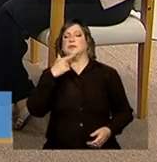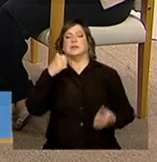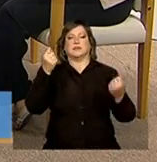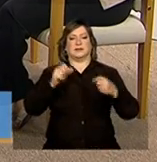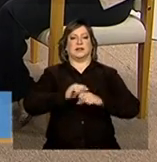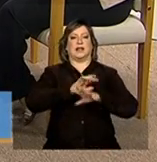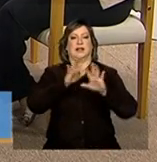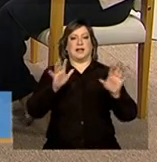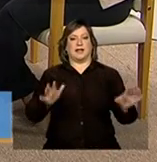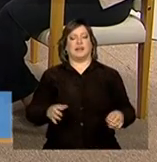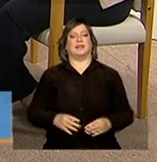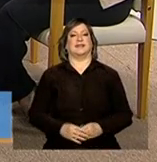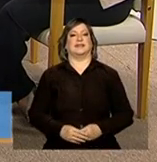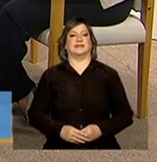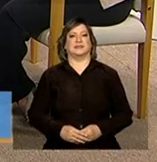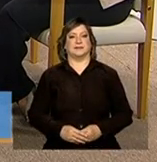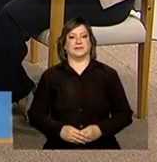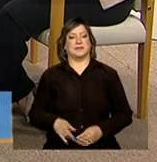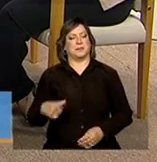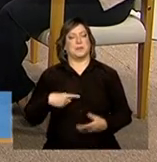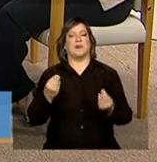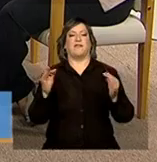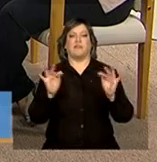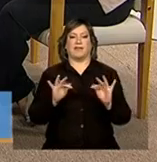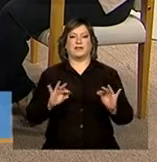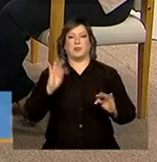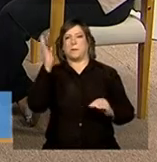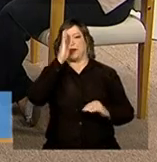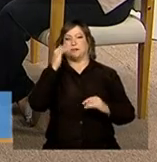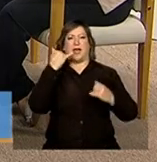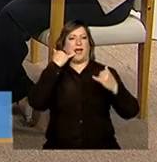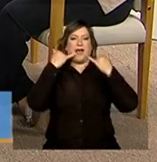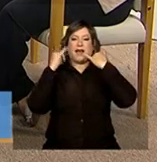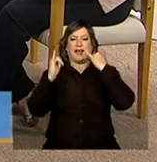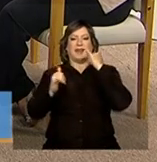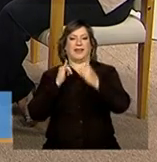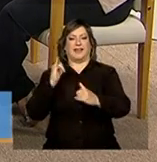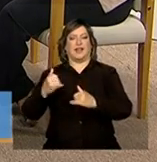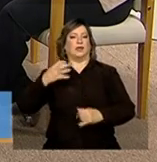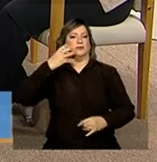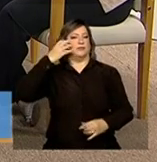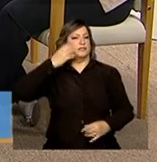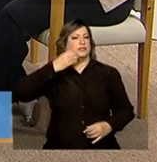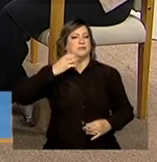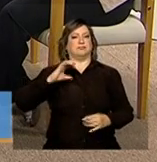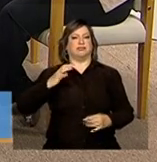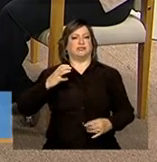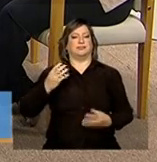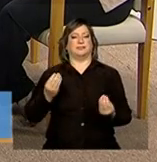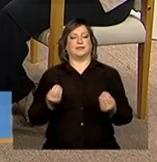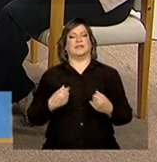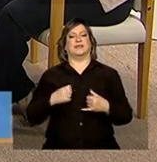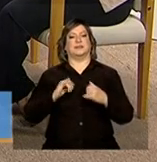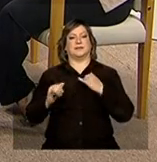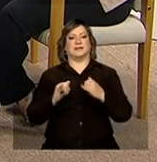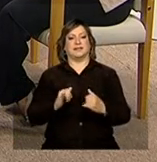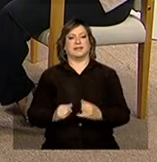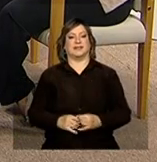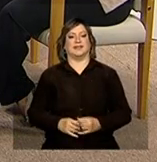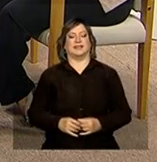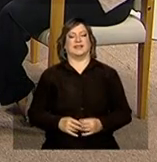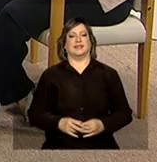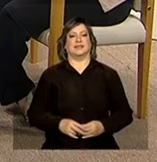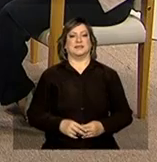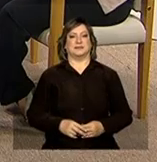vai ficar tão feliz, com o Brasil inteiro ligando para ele, Luiz Otávio, olha, eu peguei seu telefone aqui no programa, né?